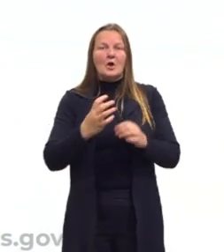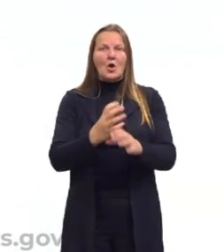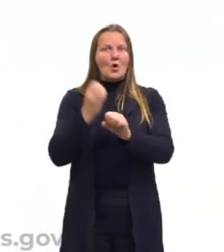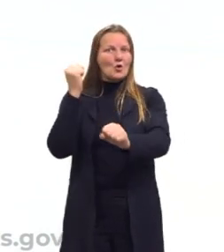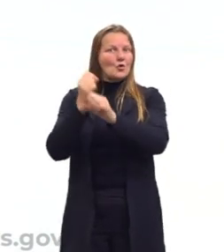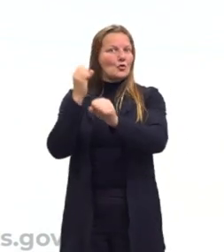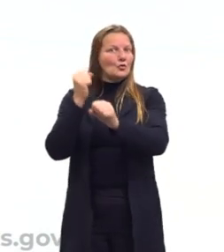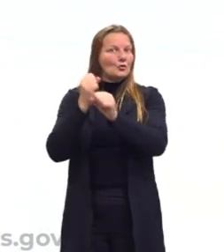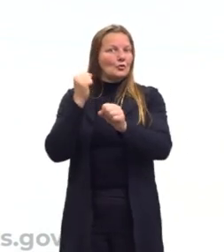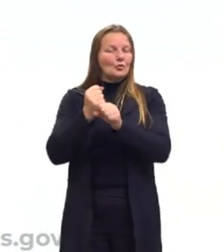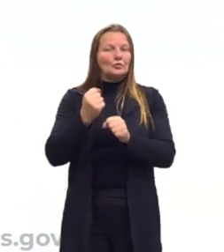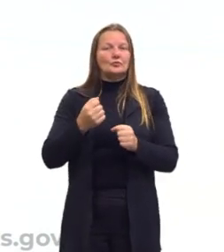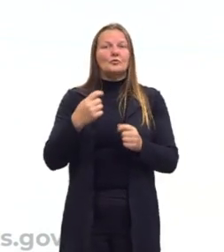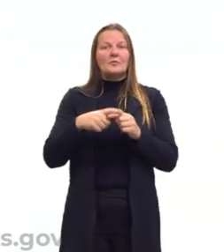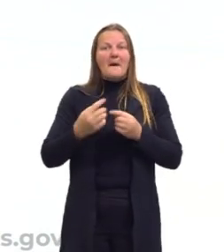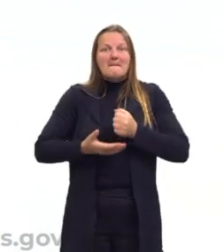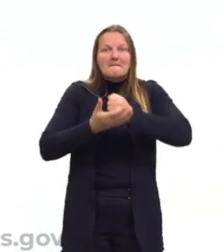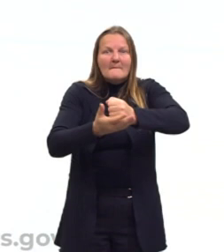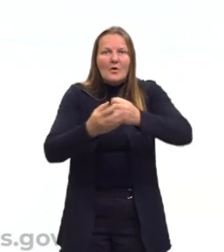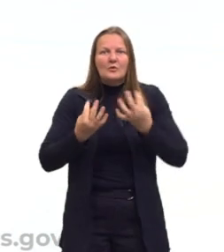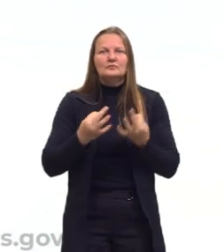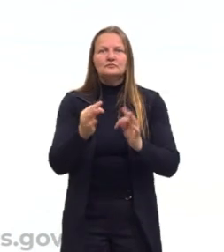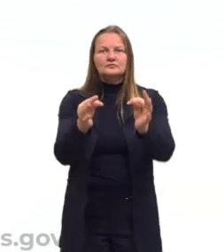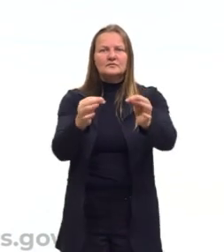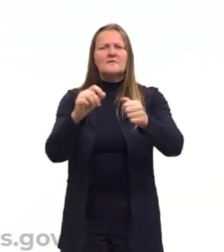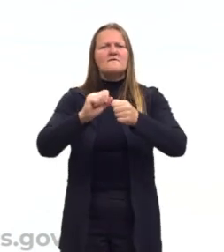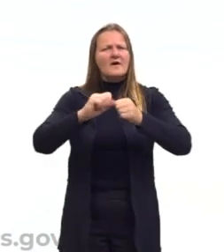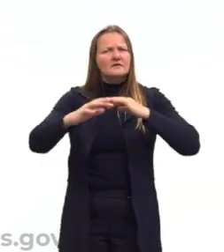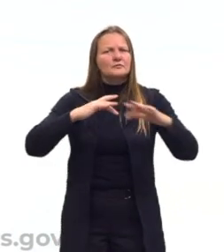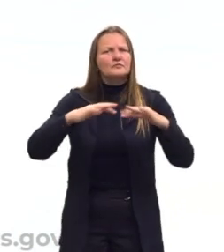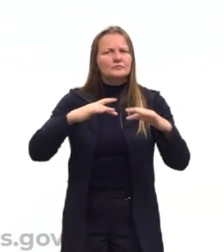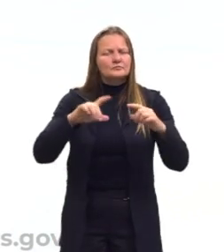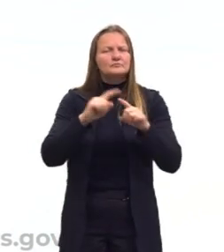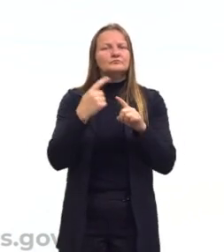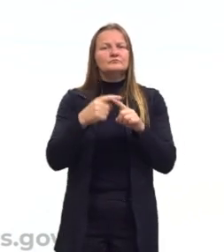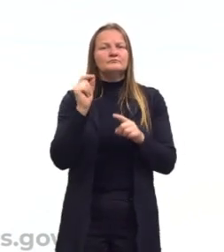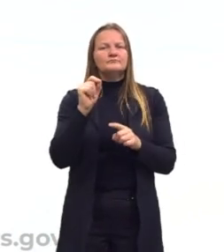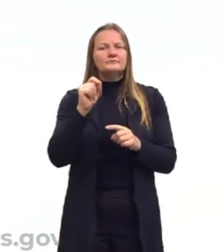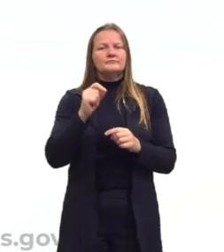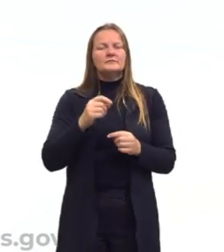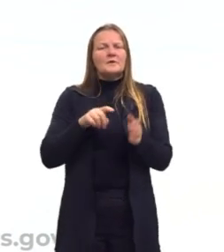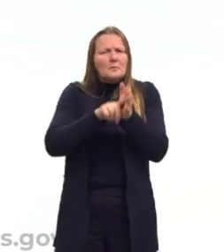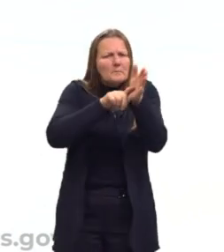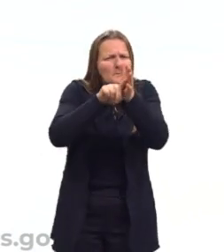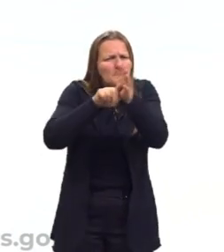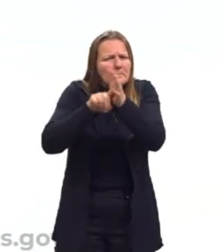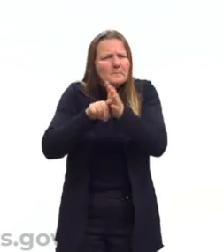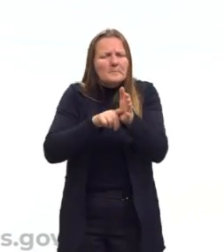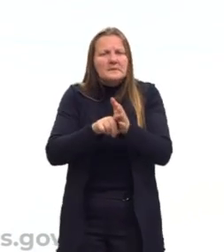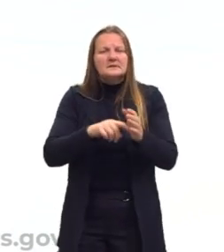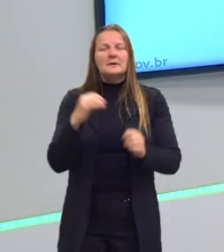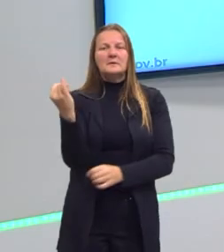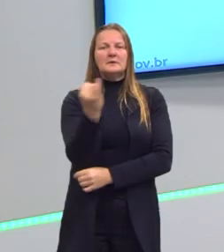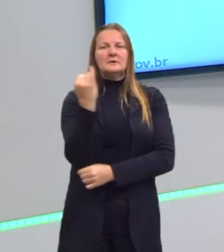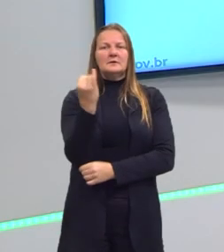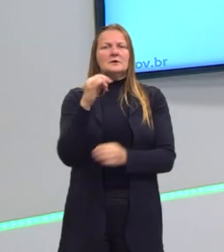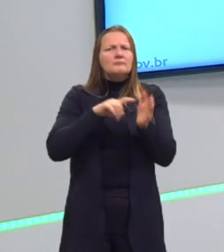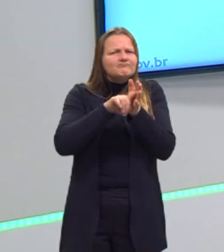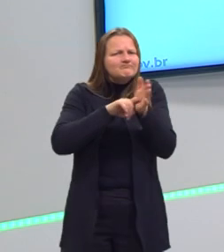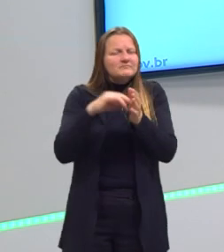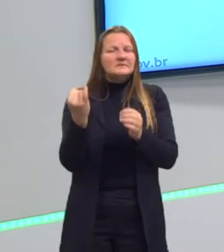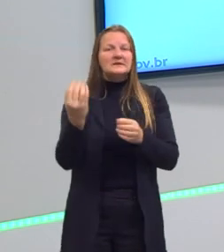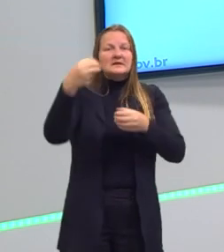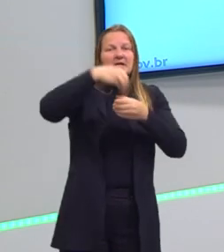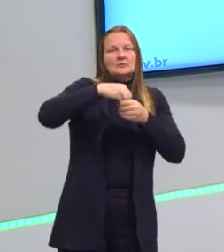estava em oferecer tecnologia. E aí eles fazem um movimento, através da pesquisa, educação, por isso a importância da pesquisa, na